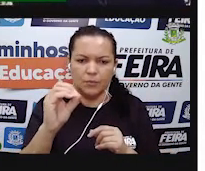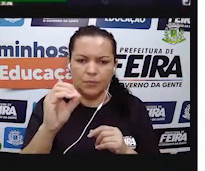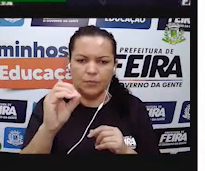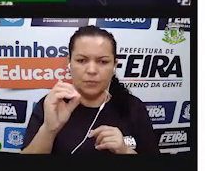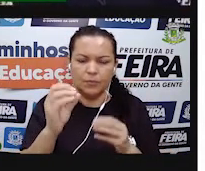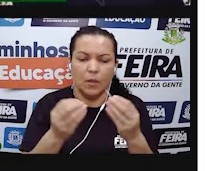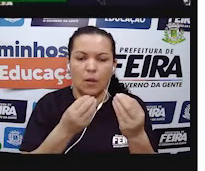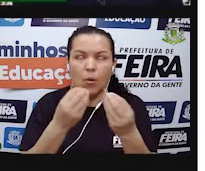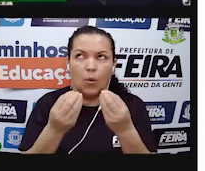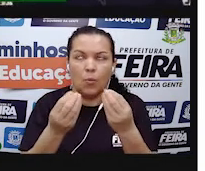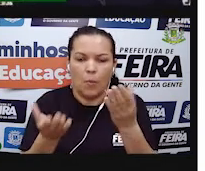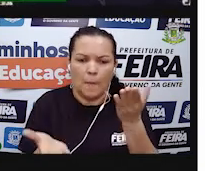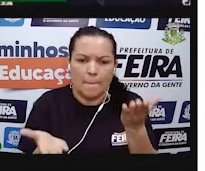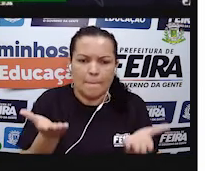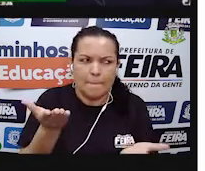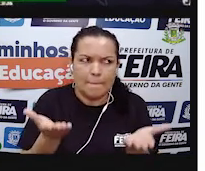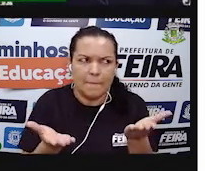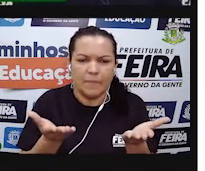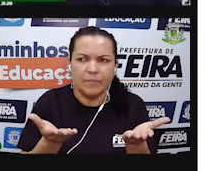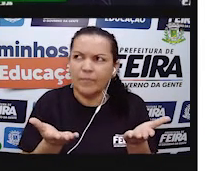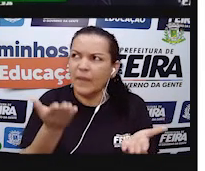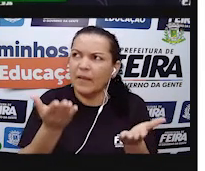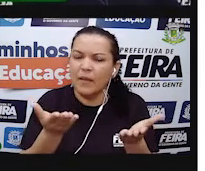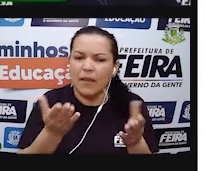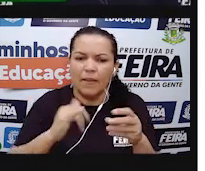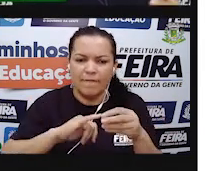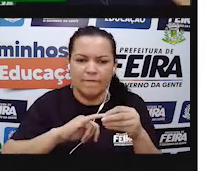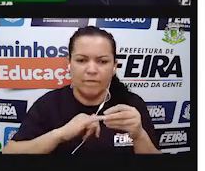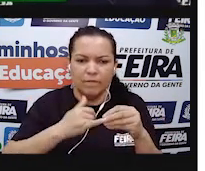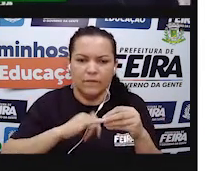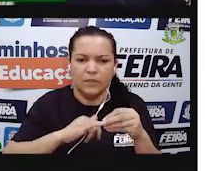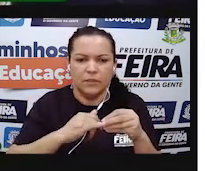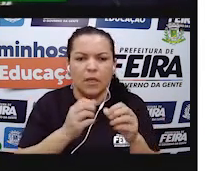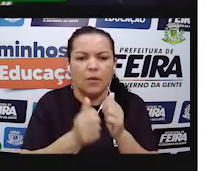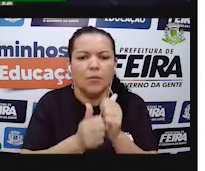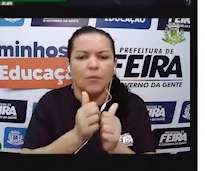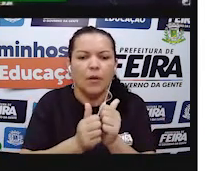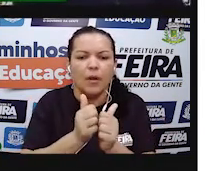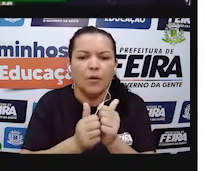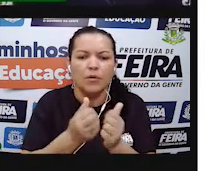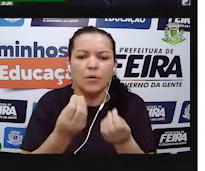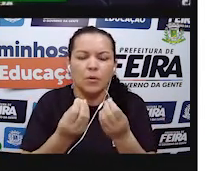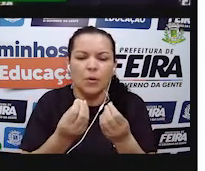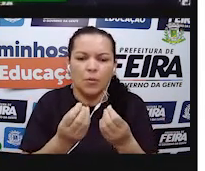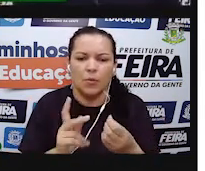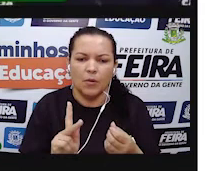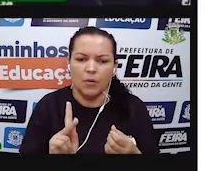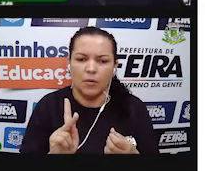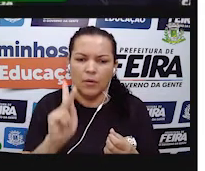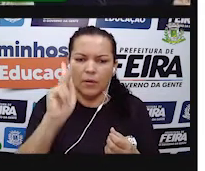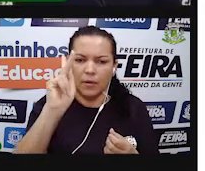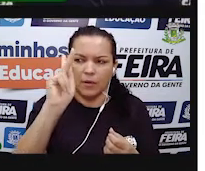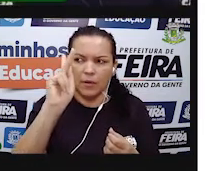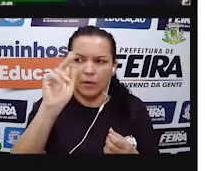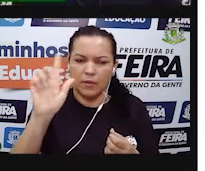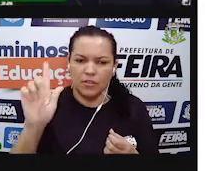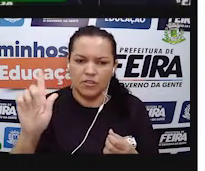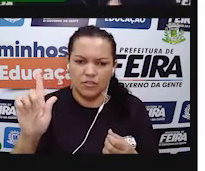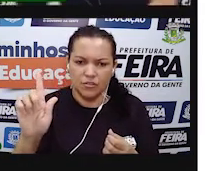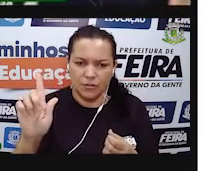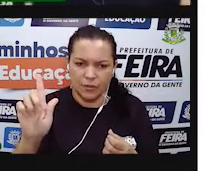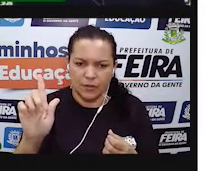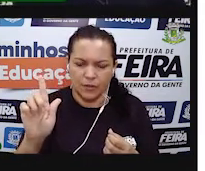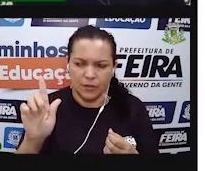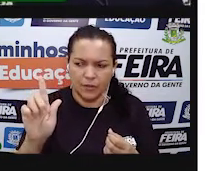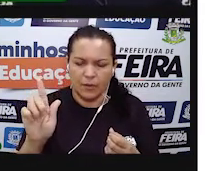metro, tá? Como é que a gente mede a massa? Um quilo de feijão, um quilo de arroz. A gente usa a